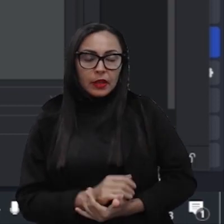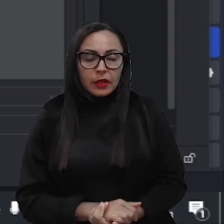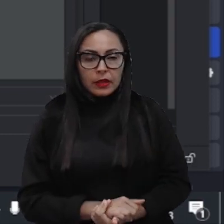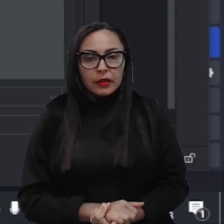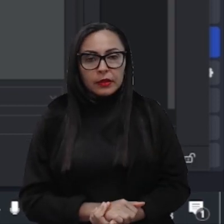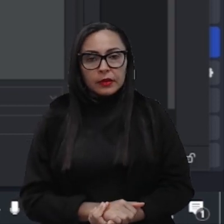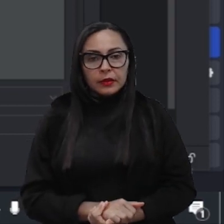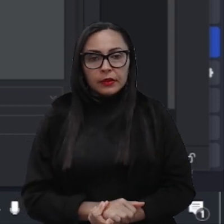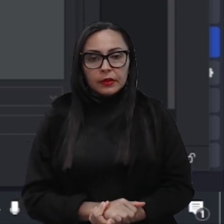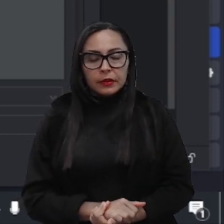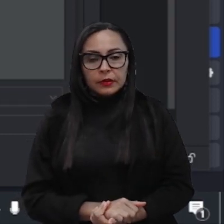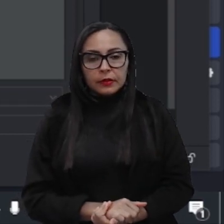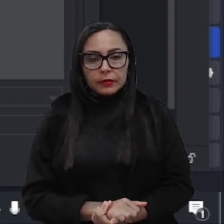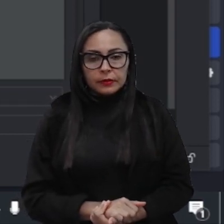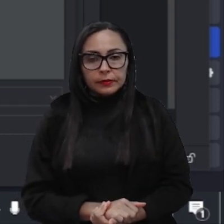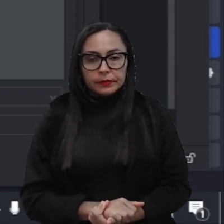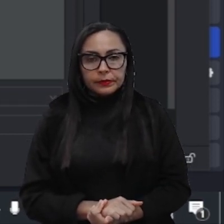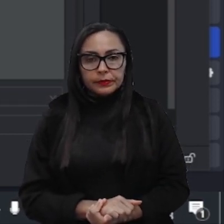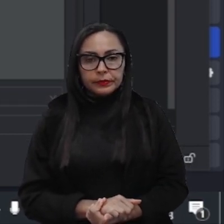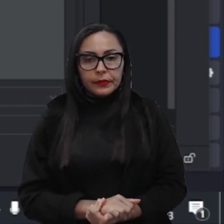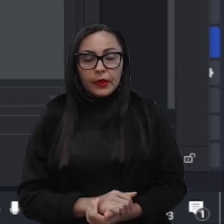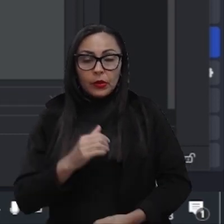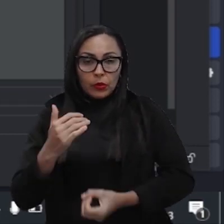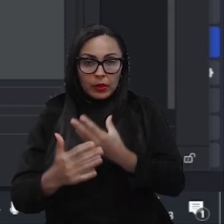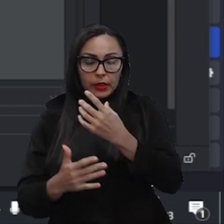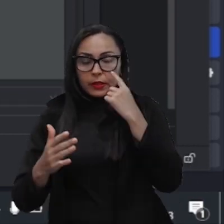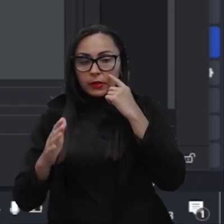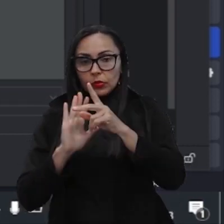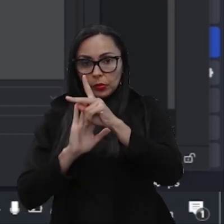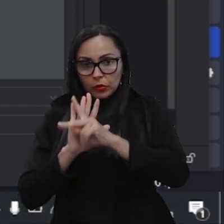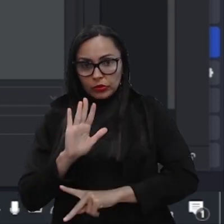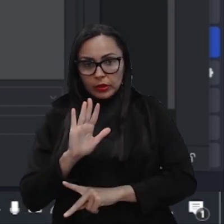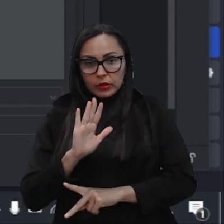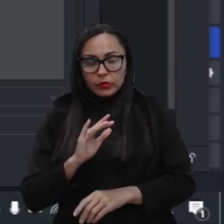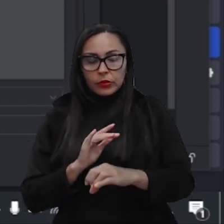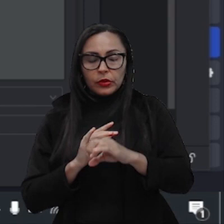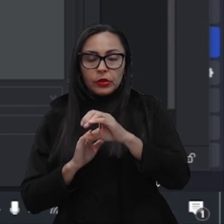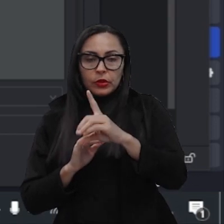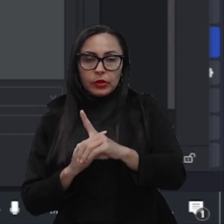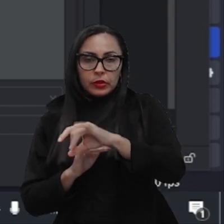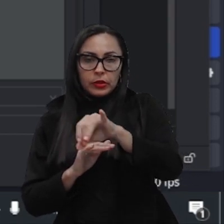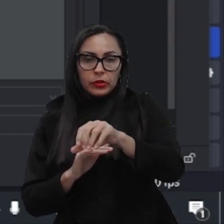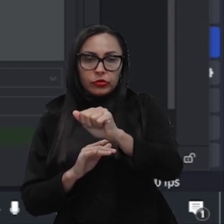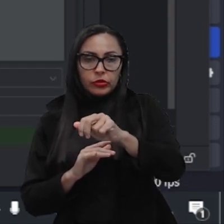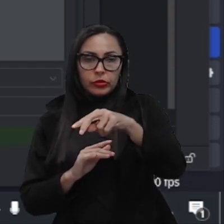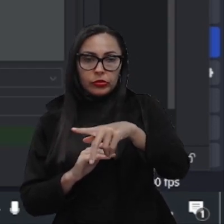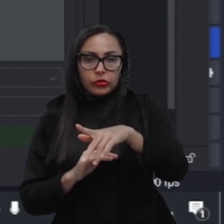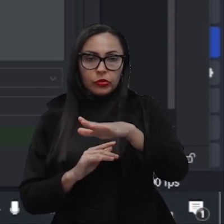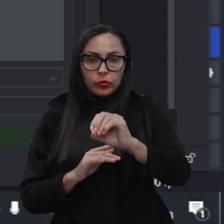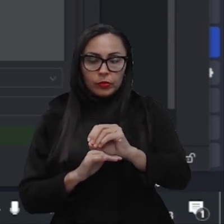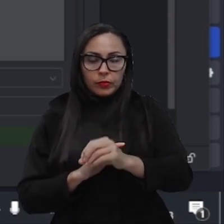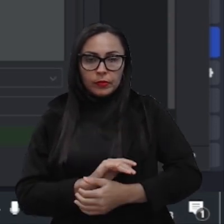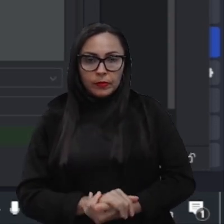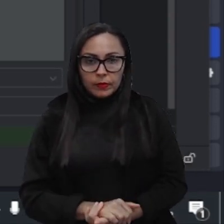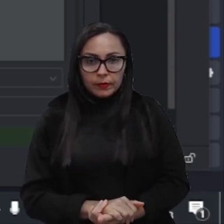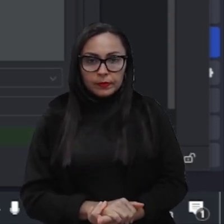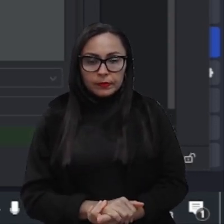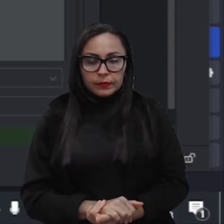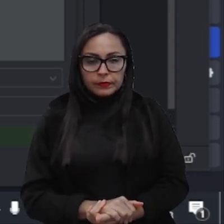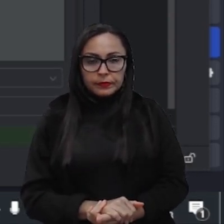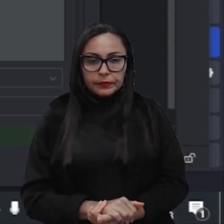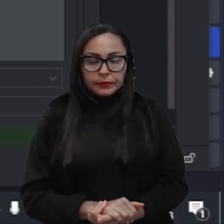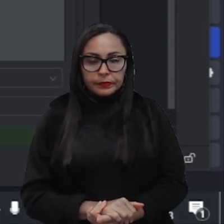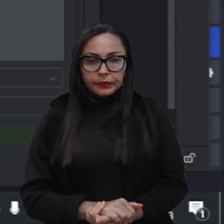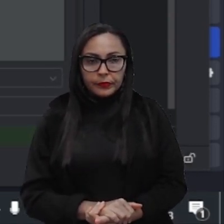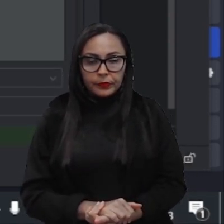Para a criação do projeto em Django Demoramos só um pouquinho, aguarda, ele está instalando a Linux na Linux, ok,